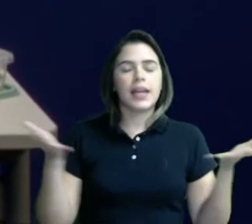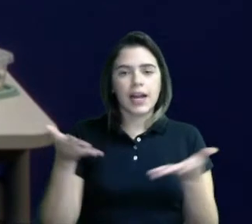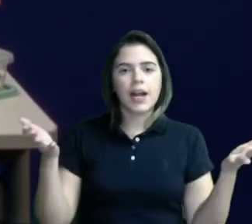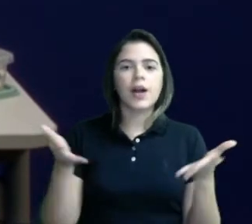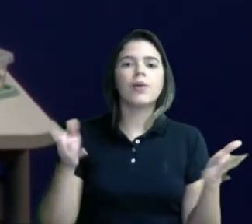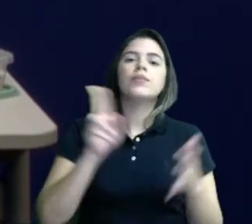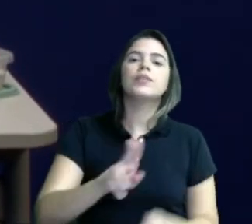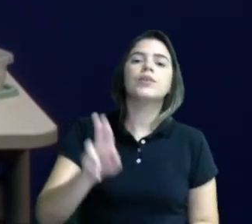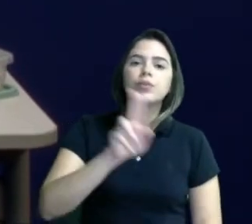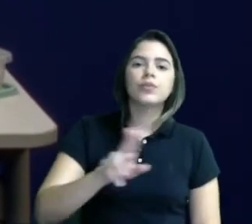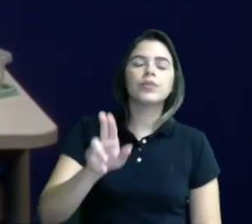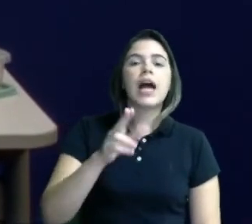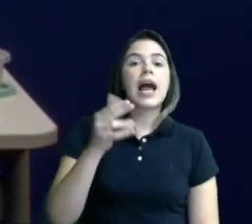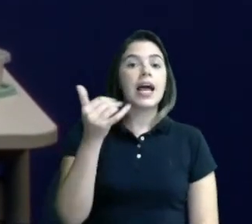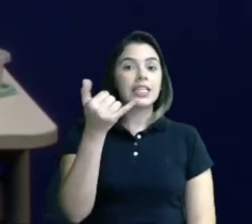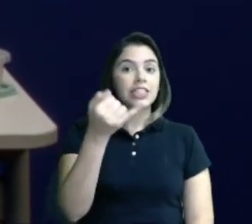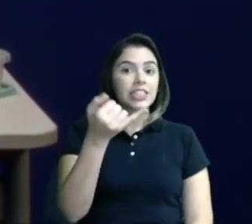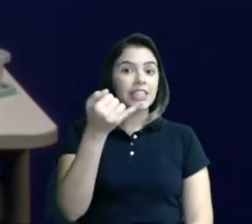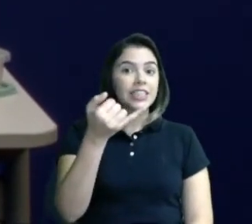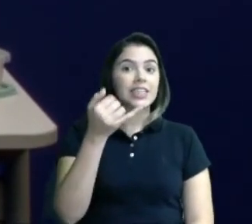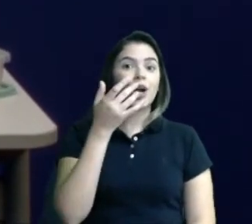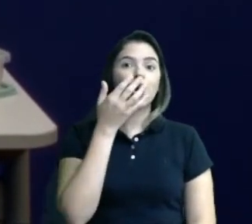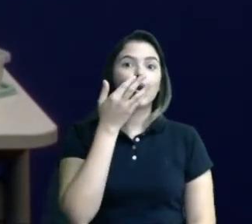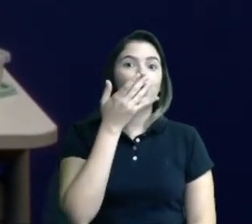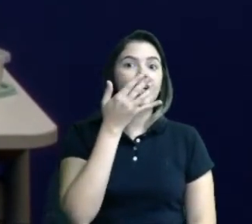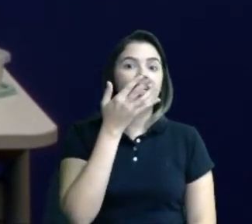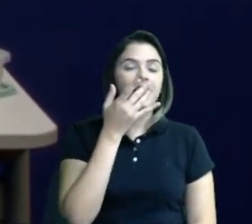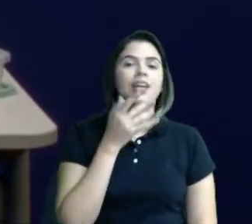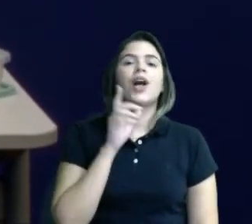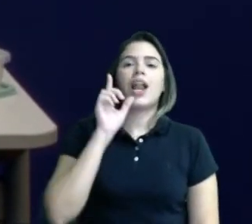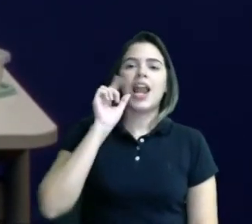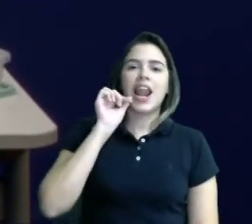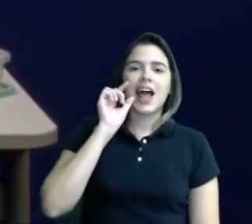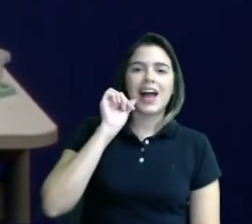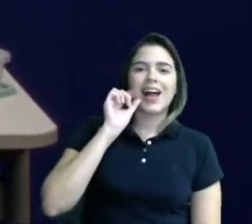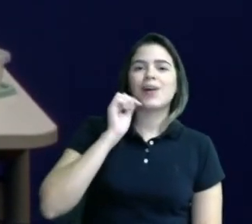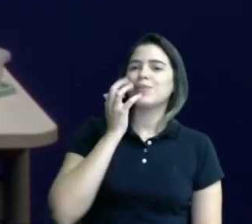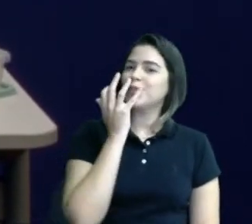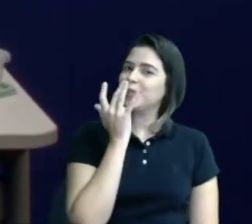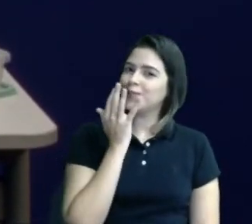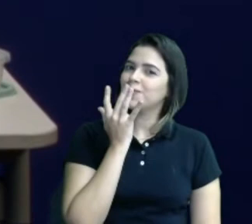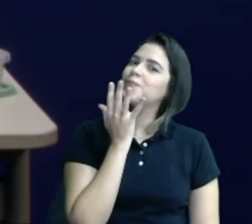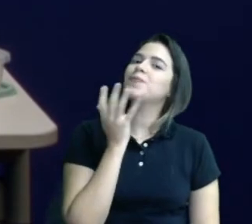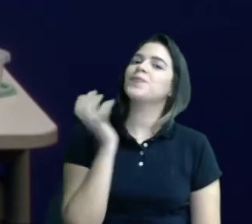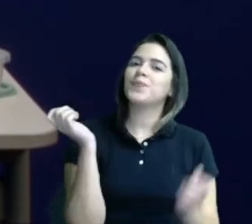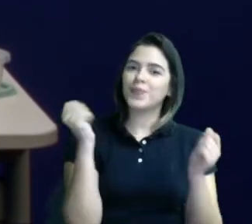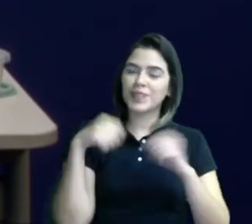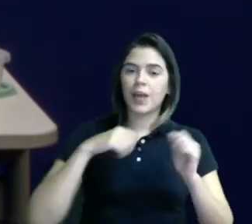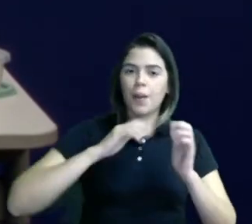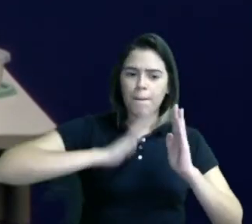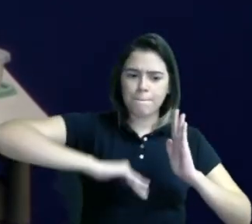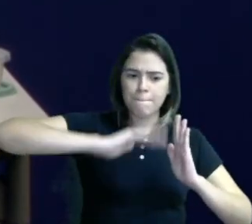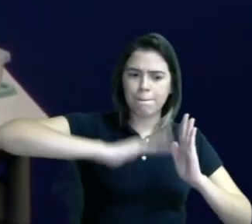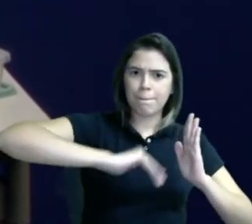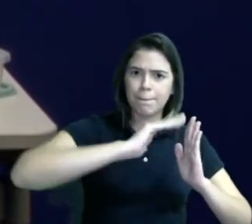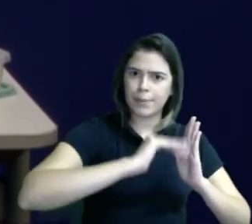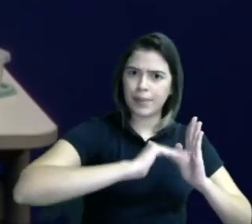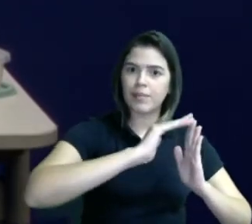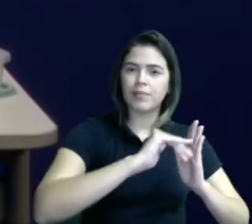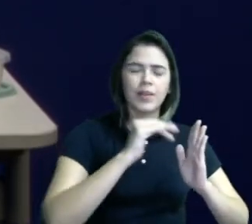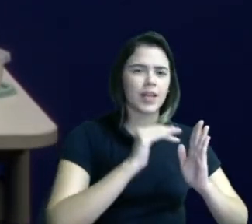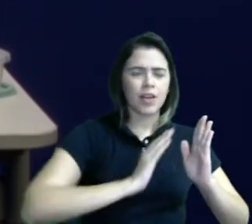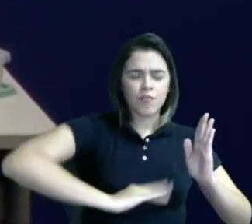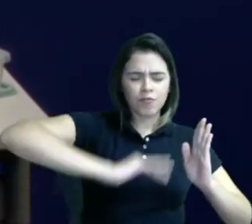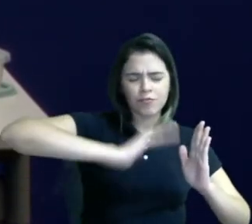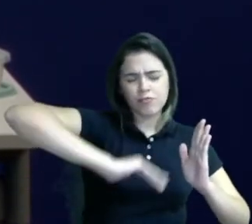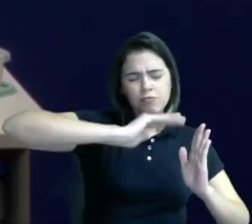utilizar as canetinhas coloridas, os lápis de cor, pra poder pintar. Vocês vão colorir, deixar